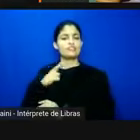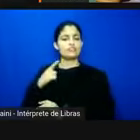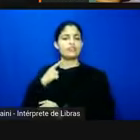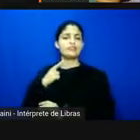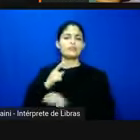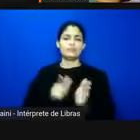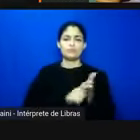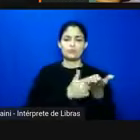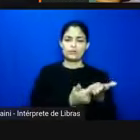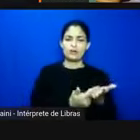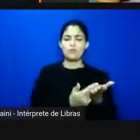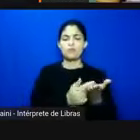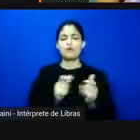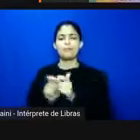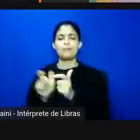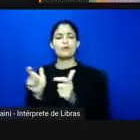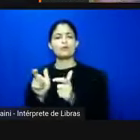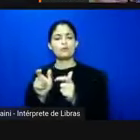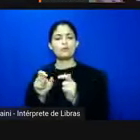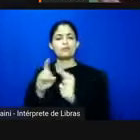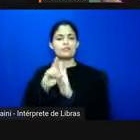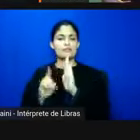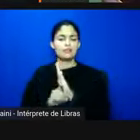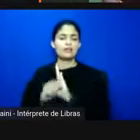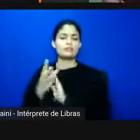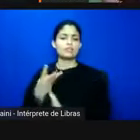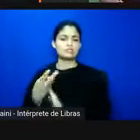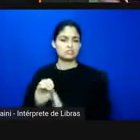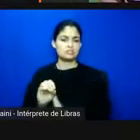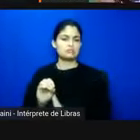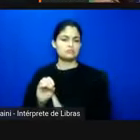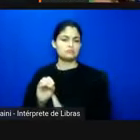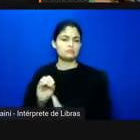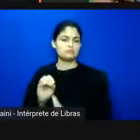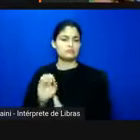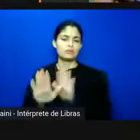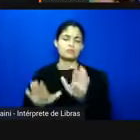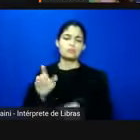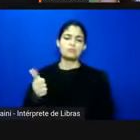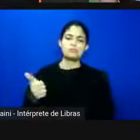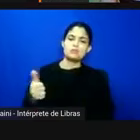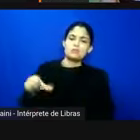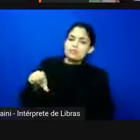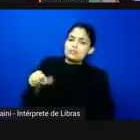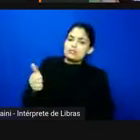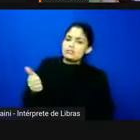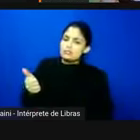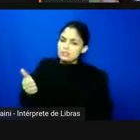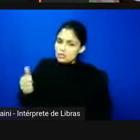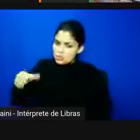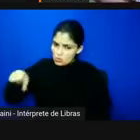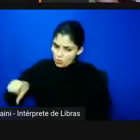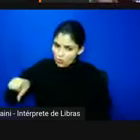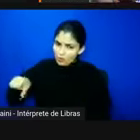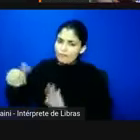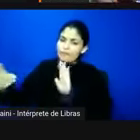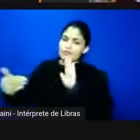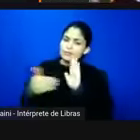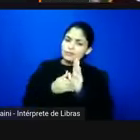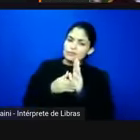década de 30 né então vai de da virada de 1919 ou seja até